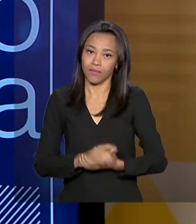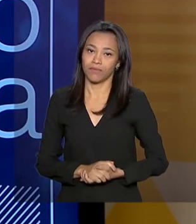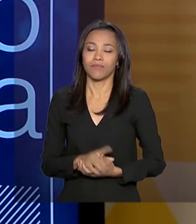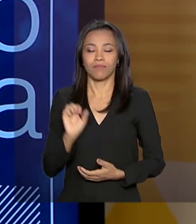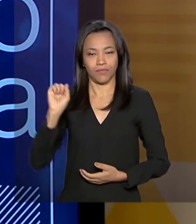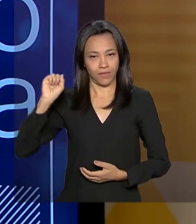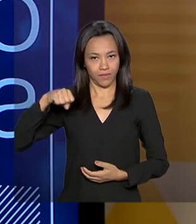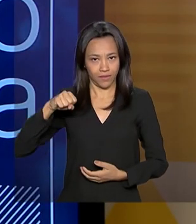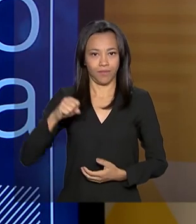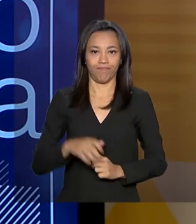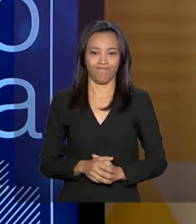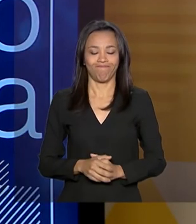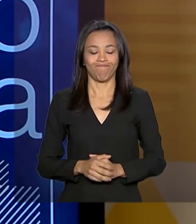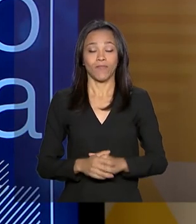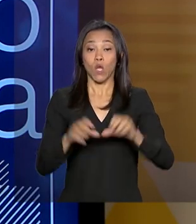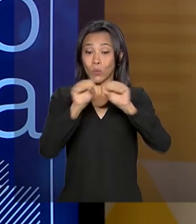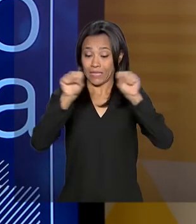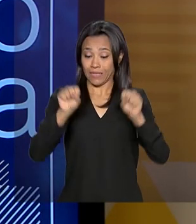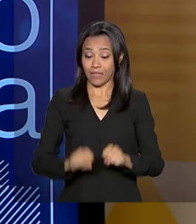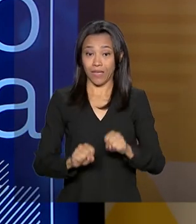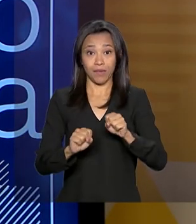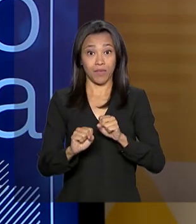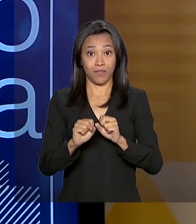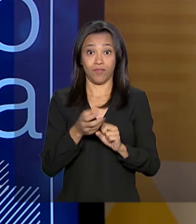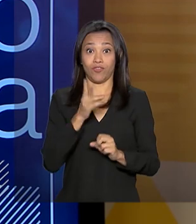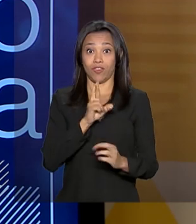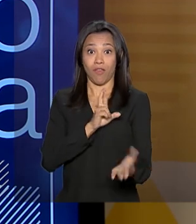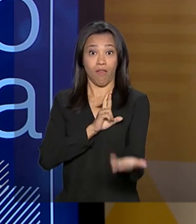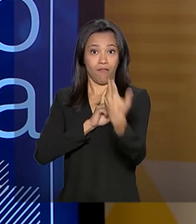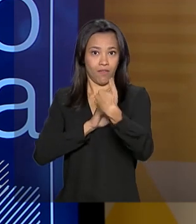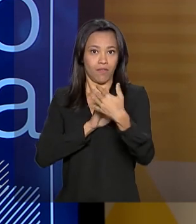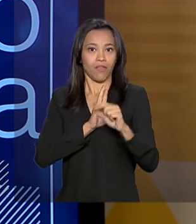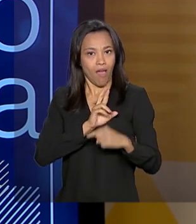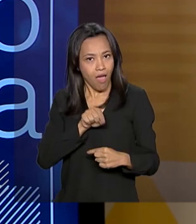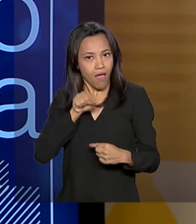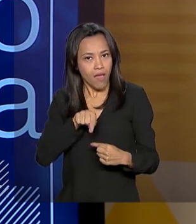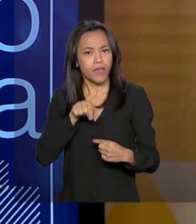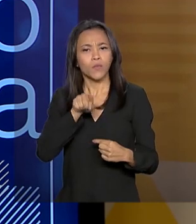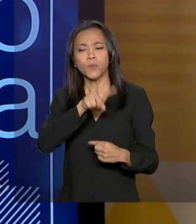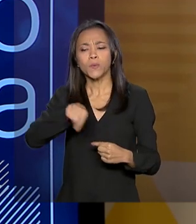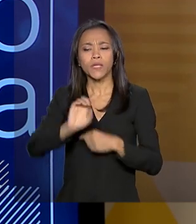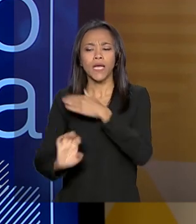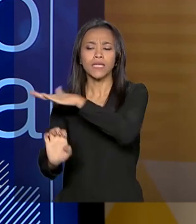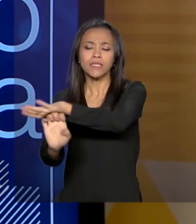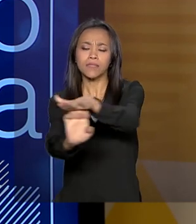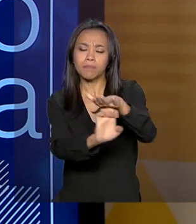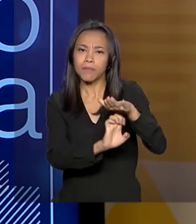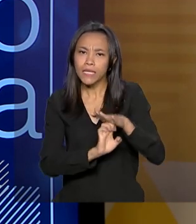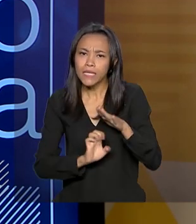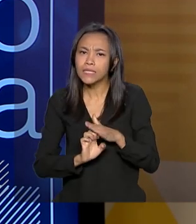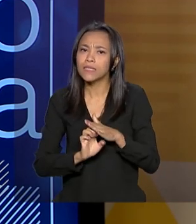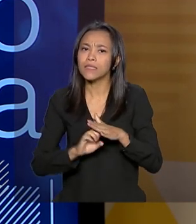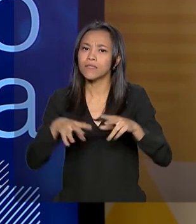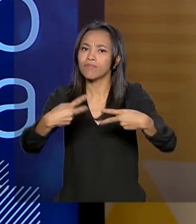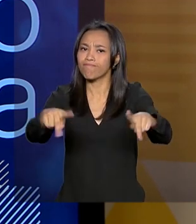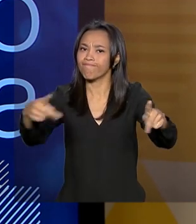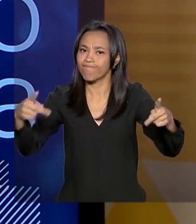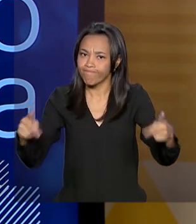é correto. Acho que um sistema ideal, ele caminharia para um ambiente em que as empresas espontaneamente